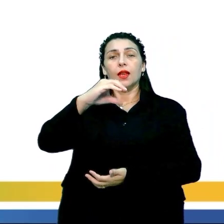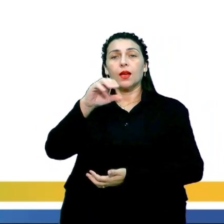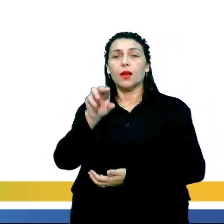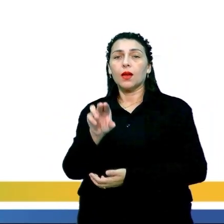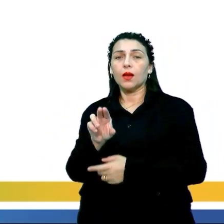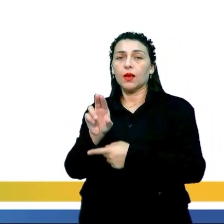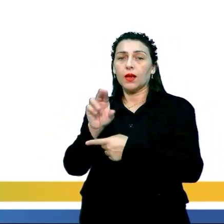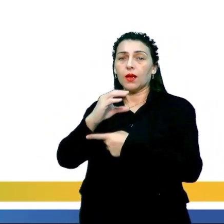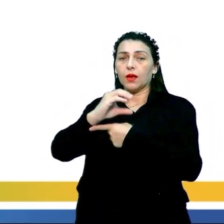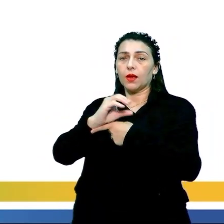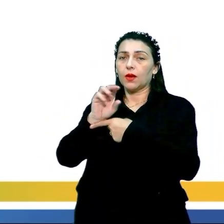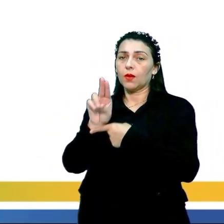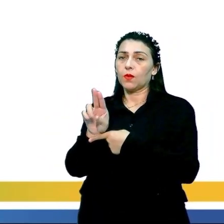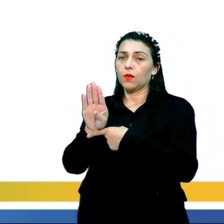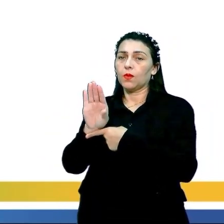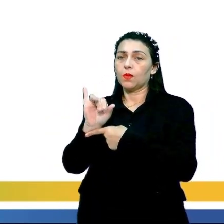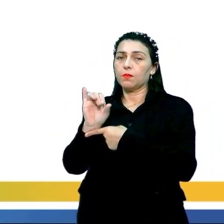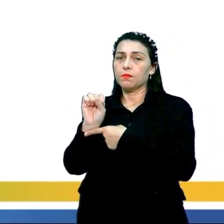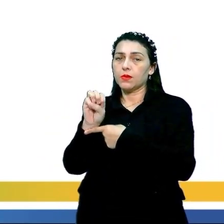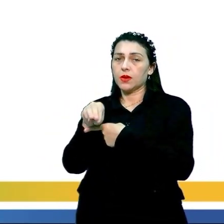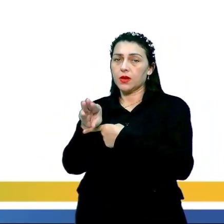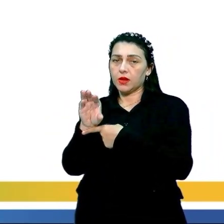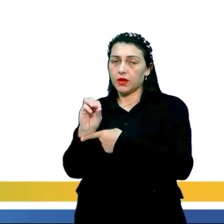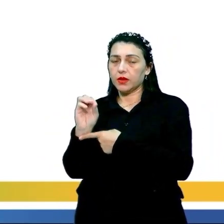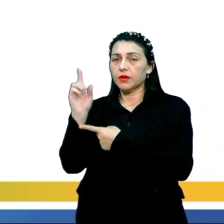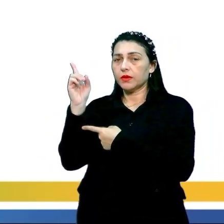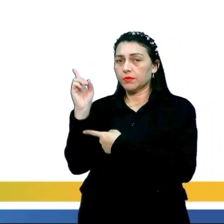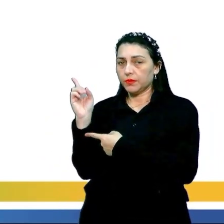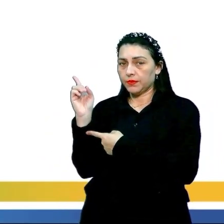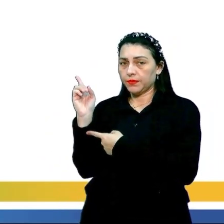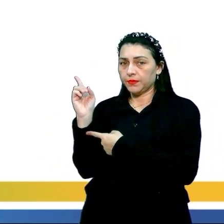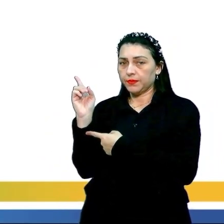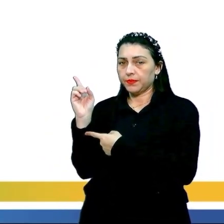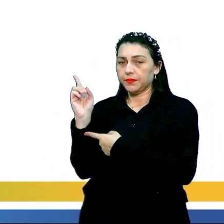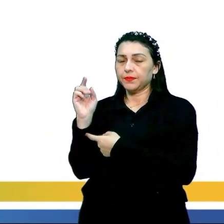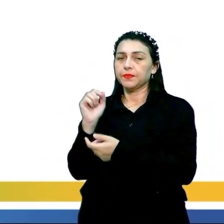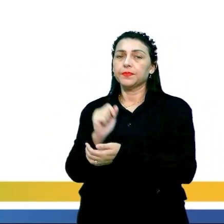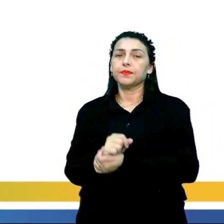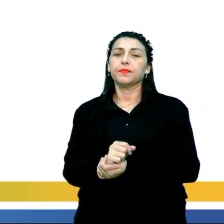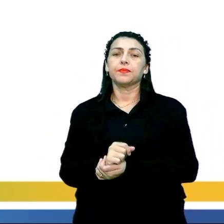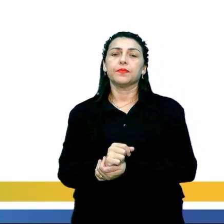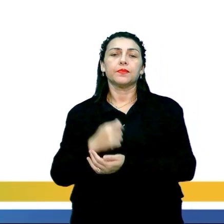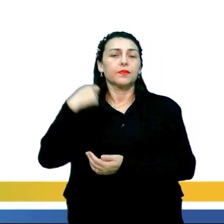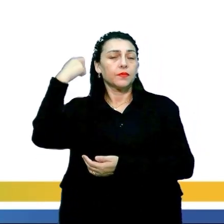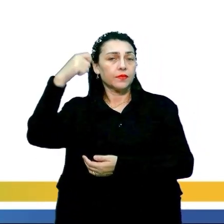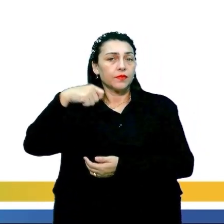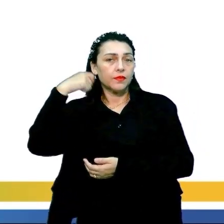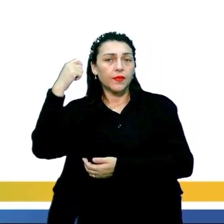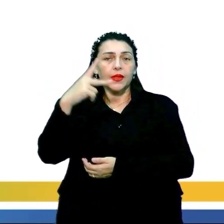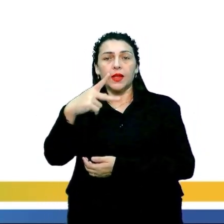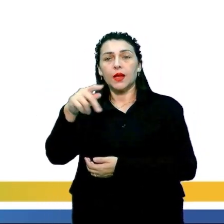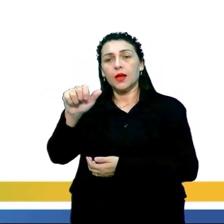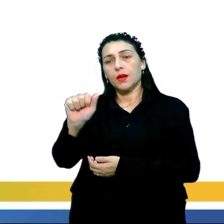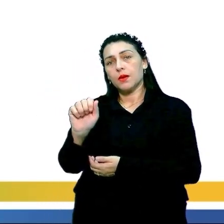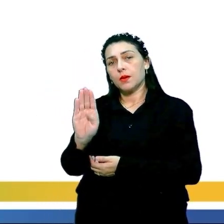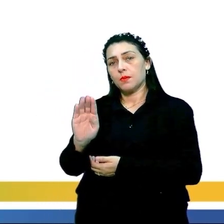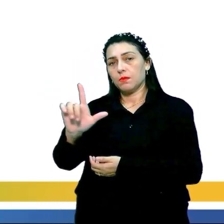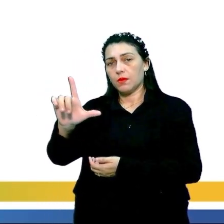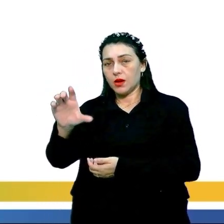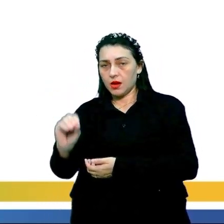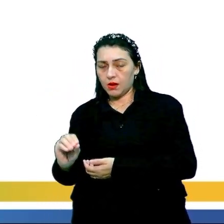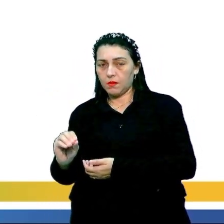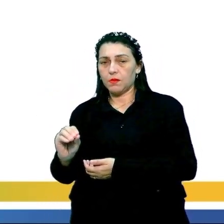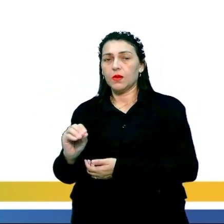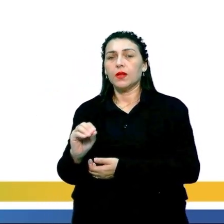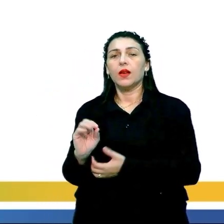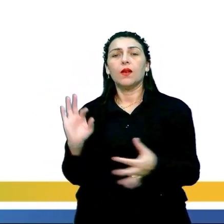primeira, e talvez a mais conhecida, por causa do artista Pablo Picasso, é o cubismo. É